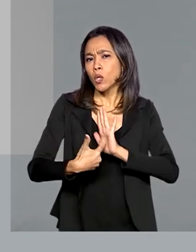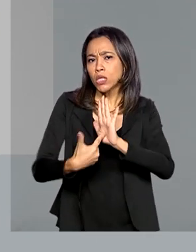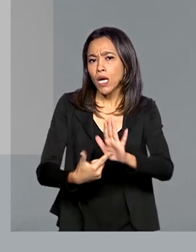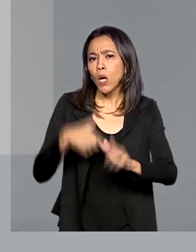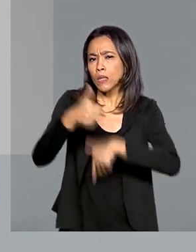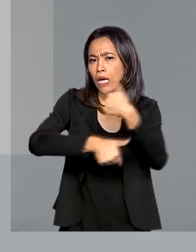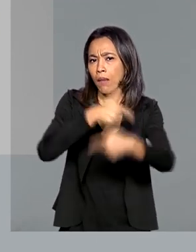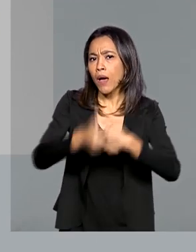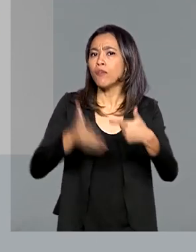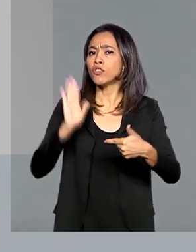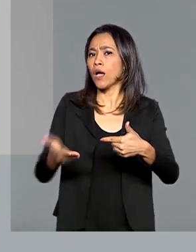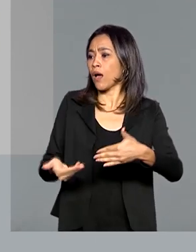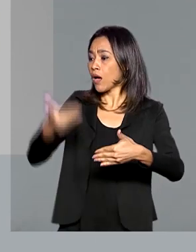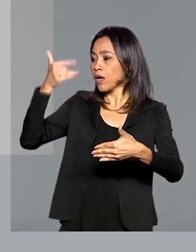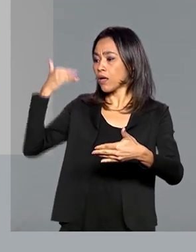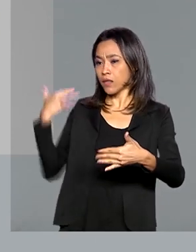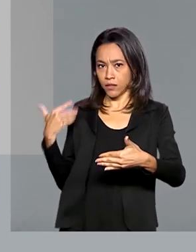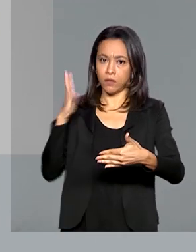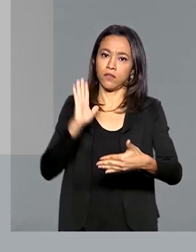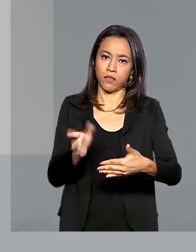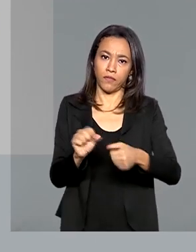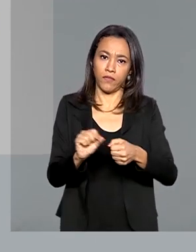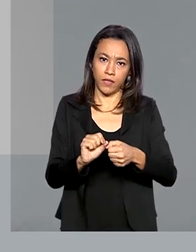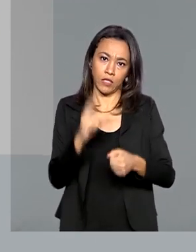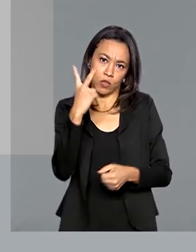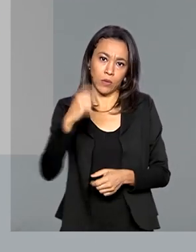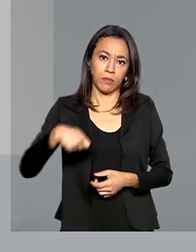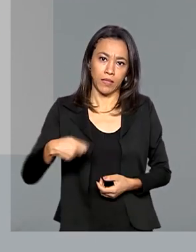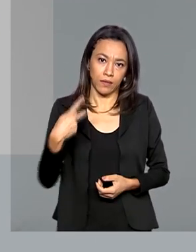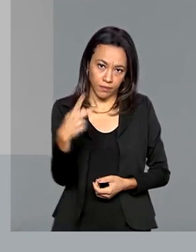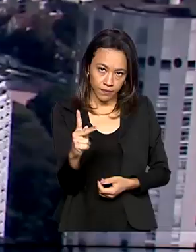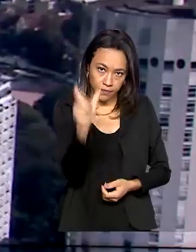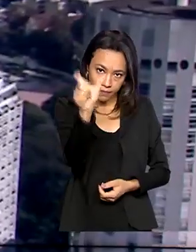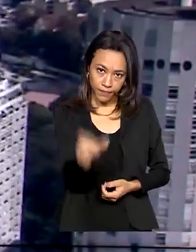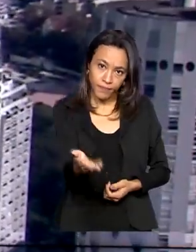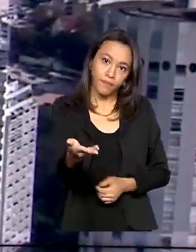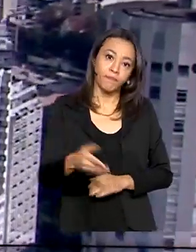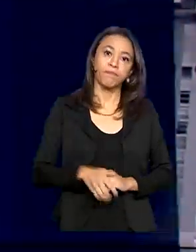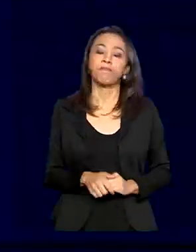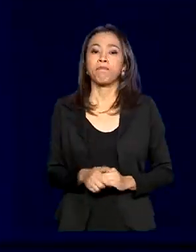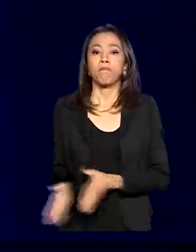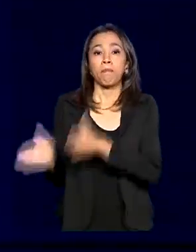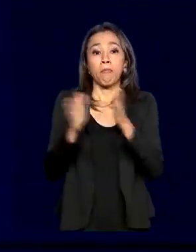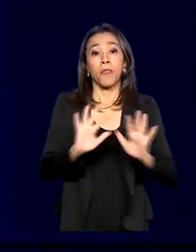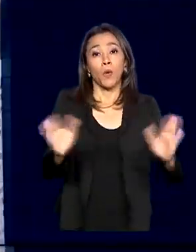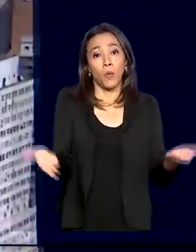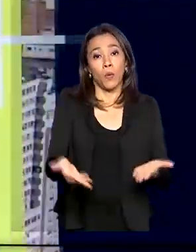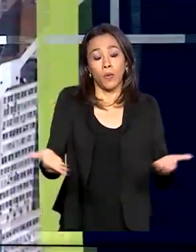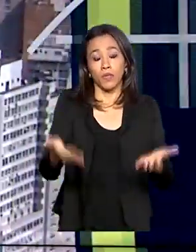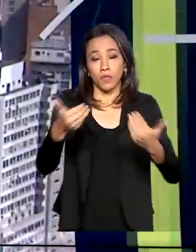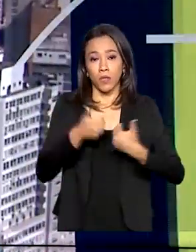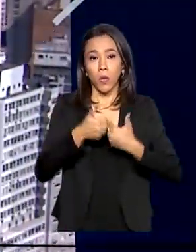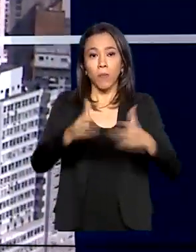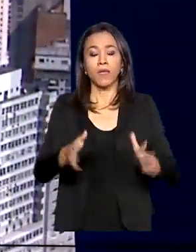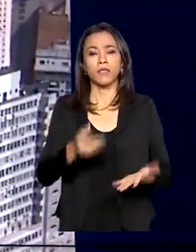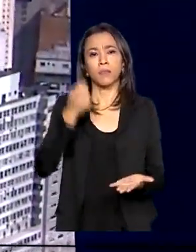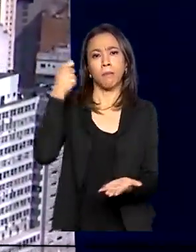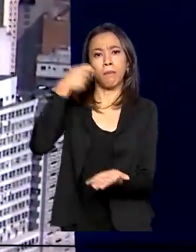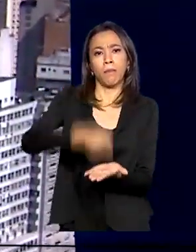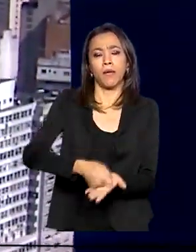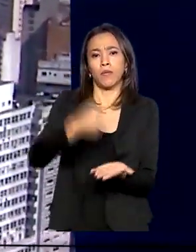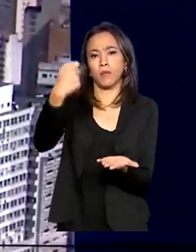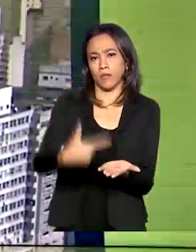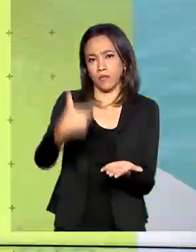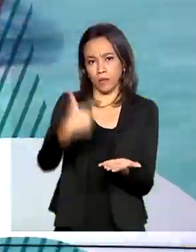o trabalho já realizado nos últimos dois meses. Começa hoje o pagamento da segunda parcela do